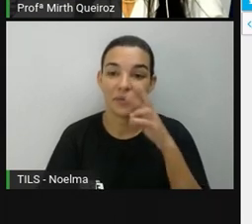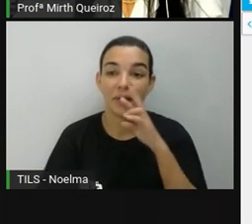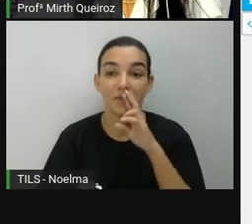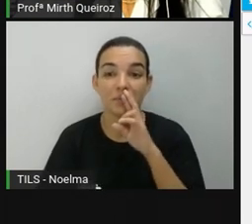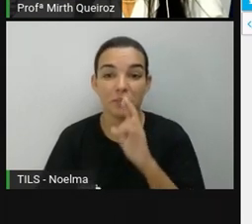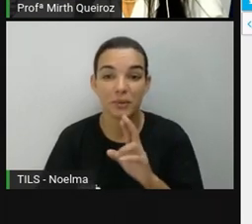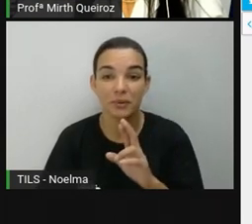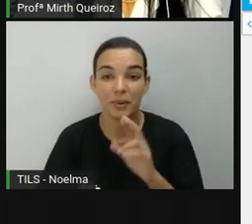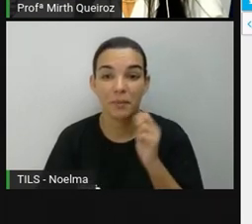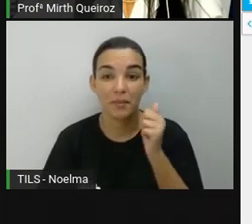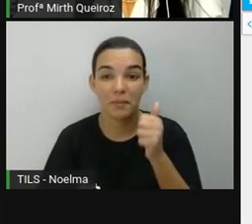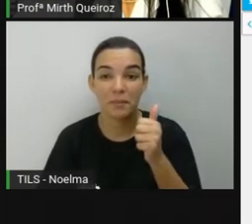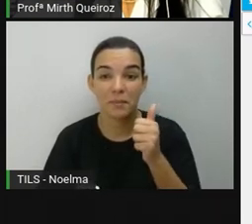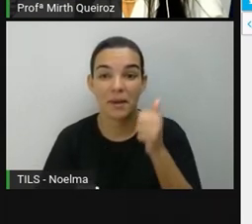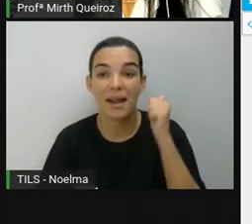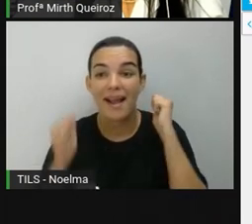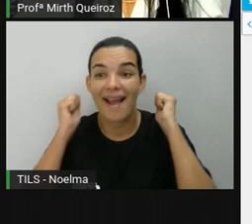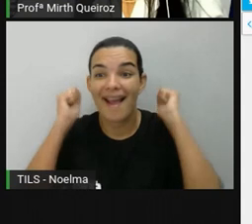acertou